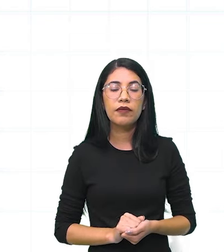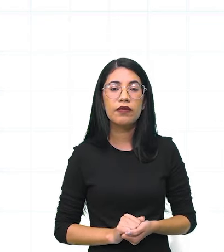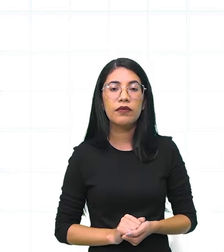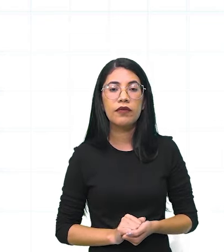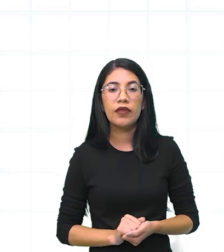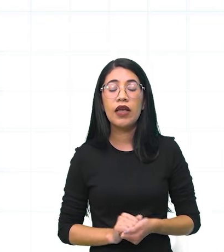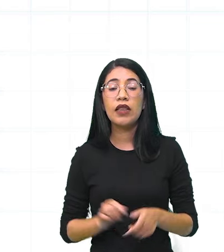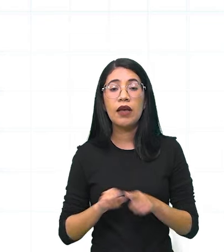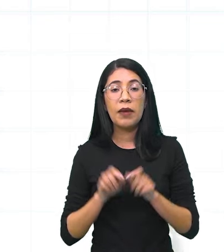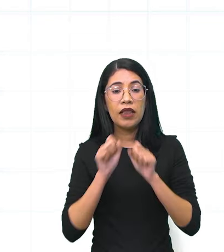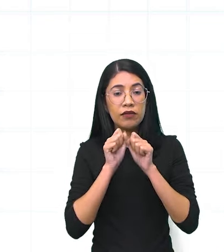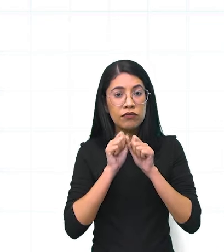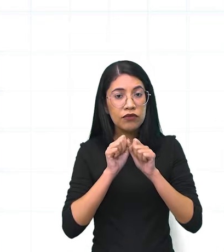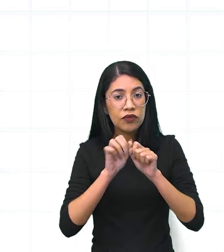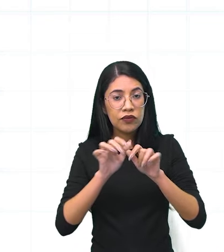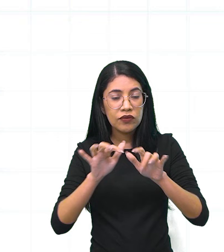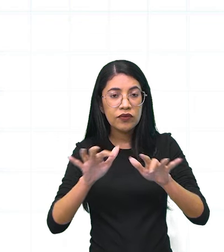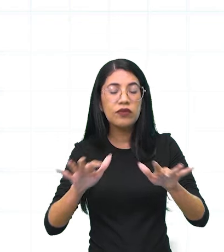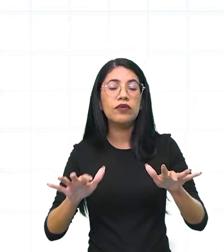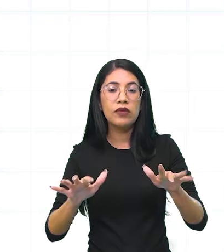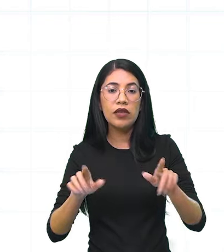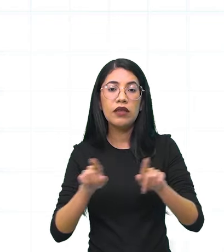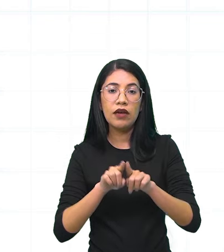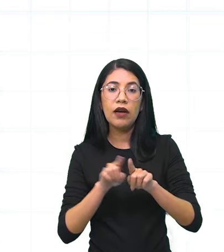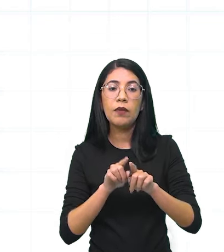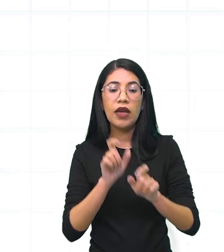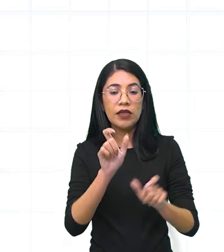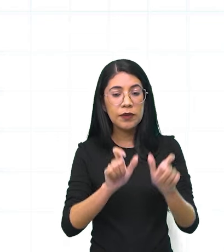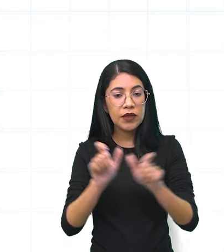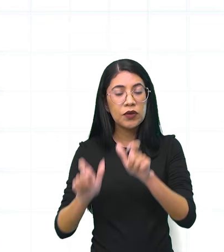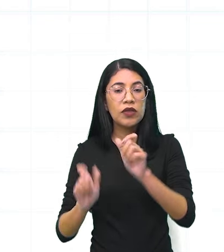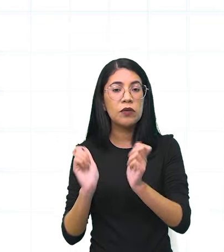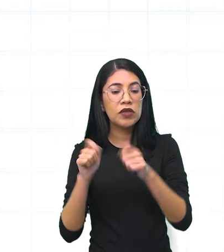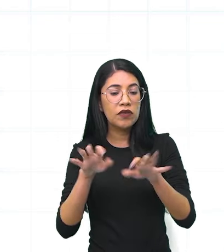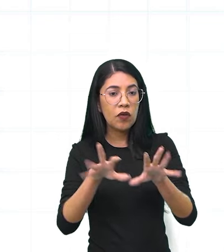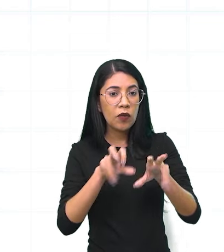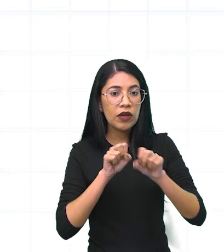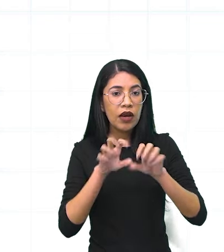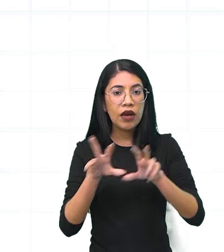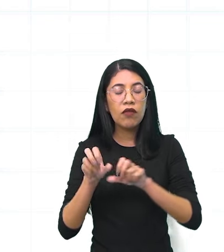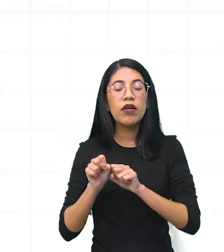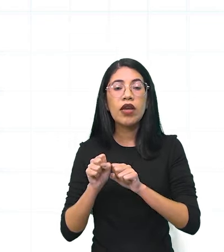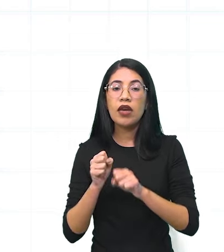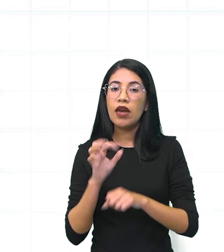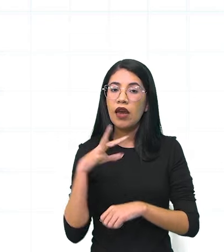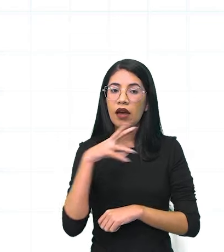contagiante, né? Ela vai contagiar muitas pessoas. Rápido.